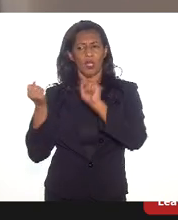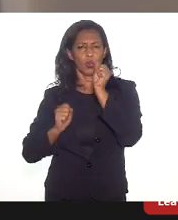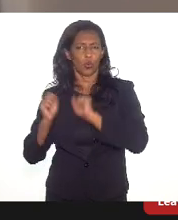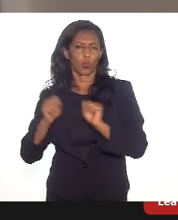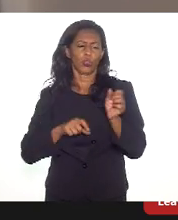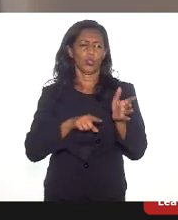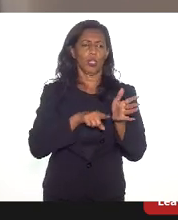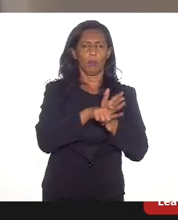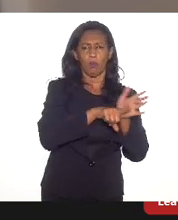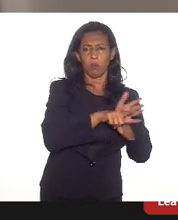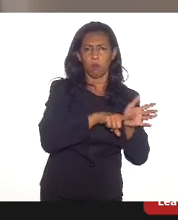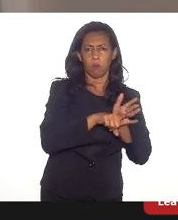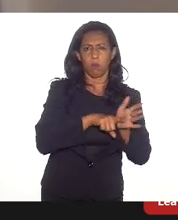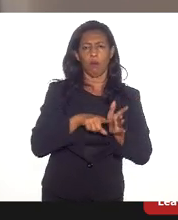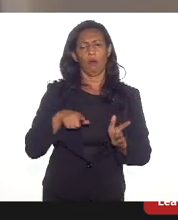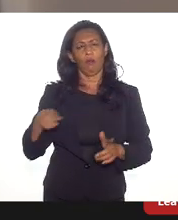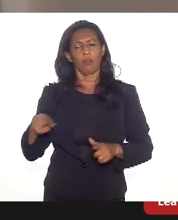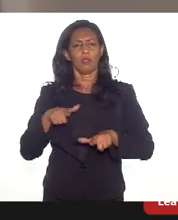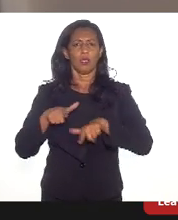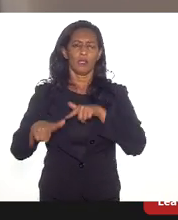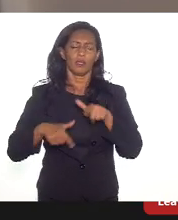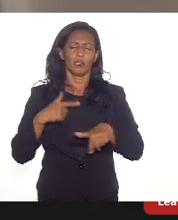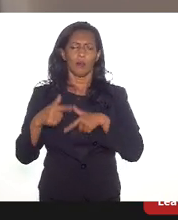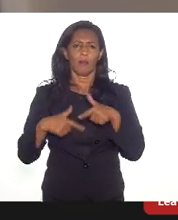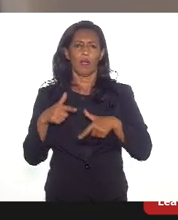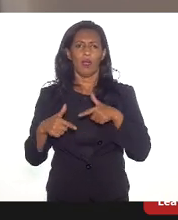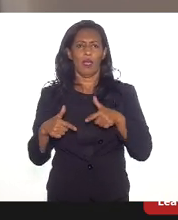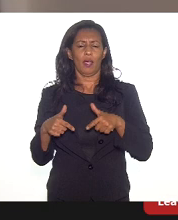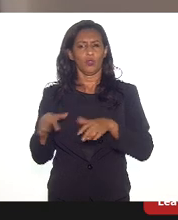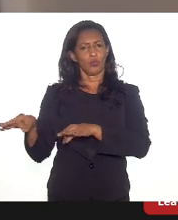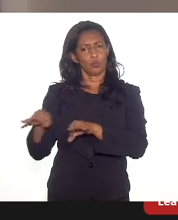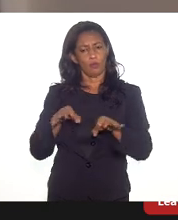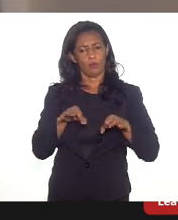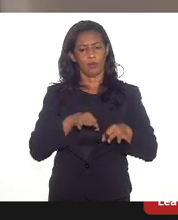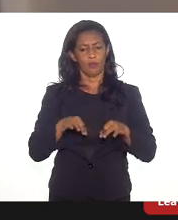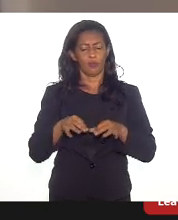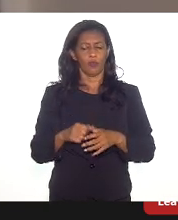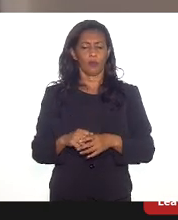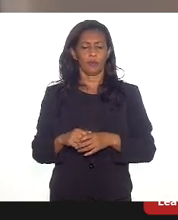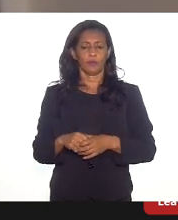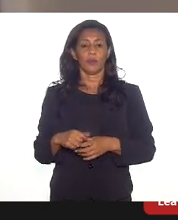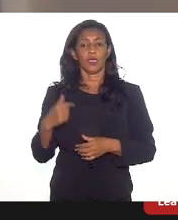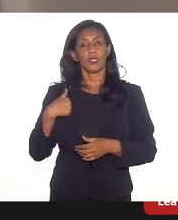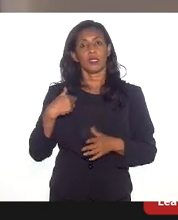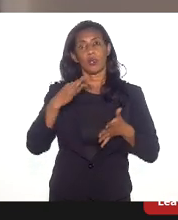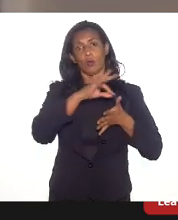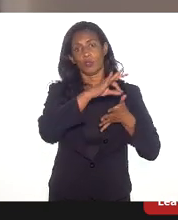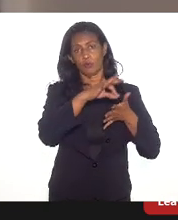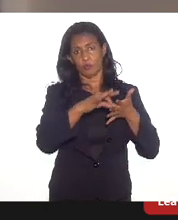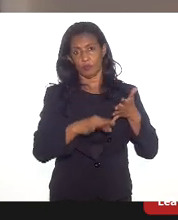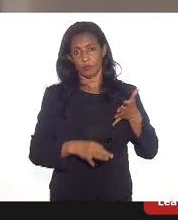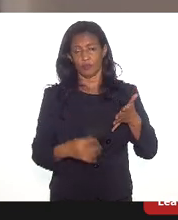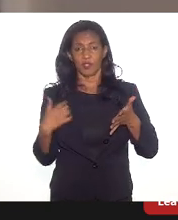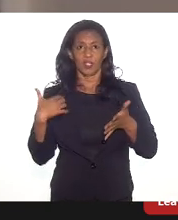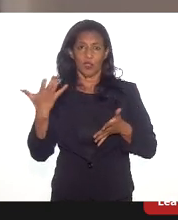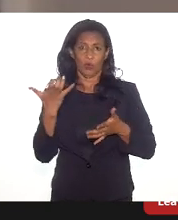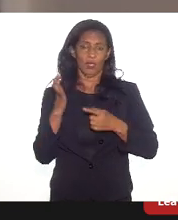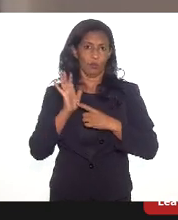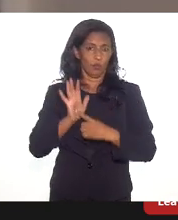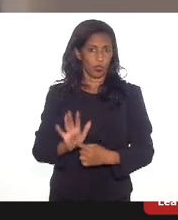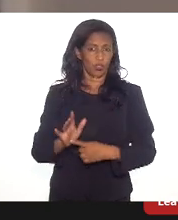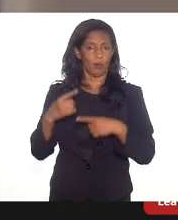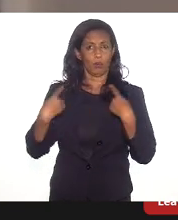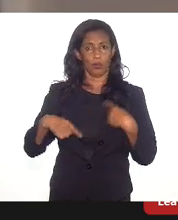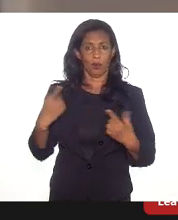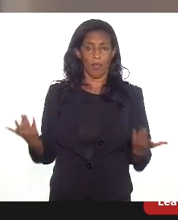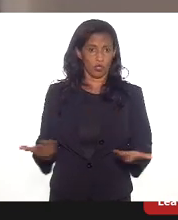pesquisa e tentar trabalhar isso de uma forma sistêmica. Essas são as observações que eu gostaria de trazer para o